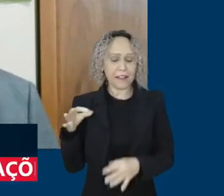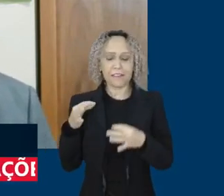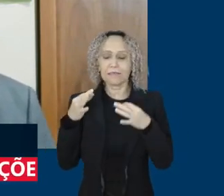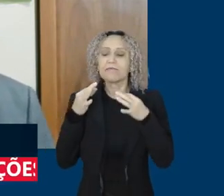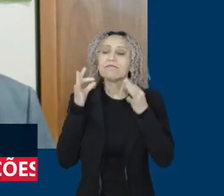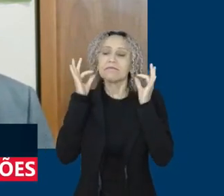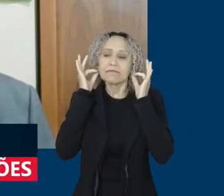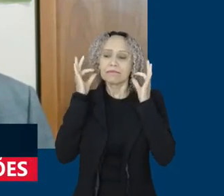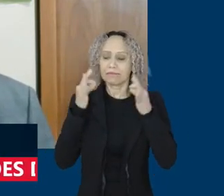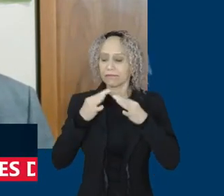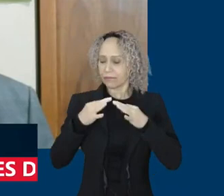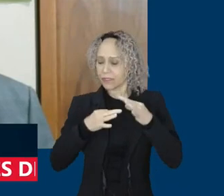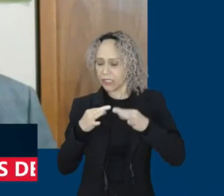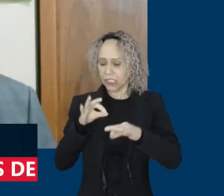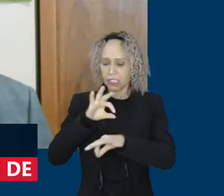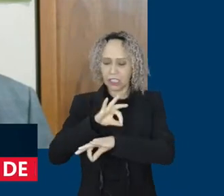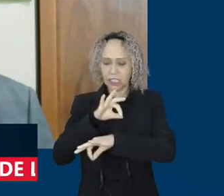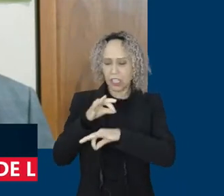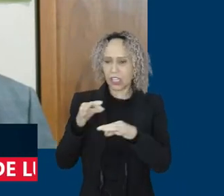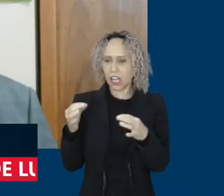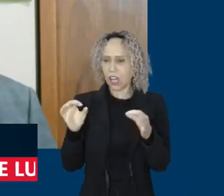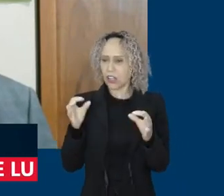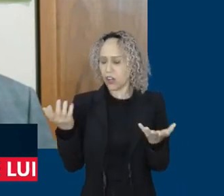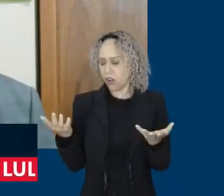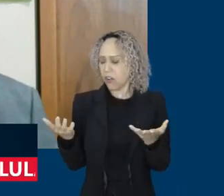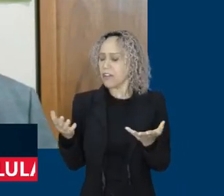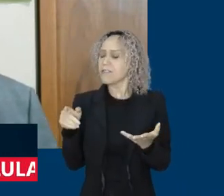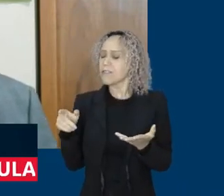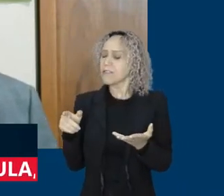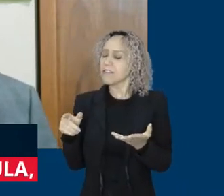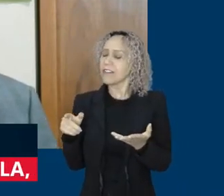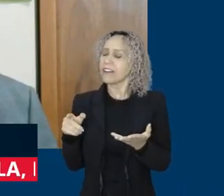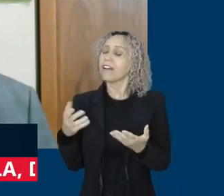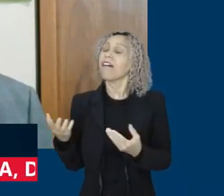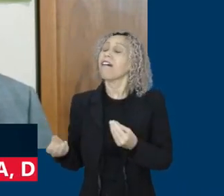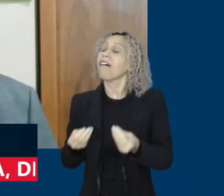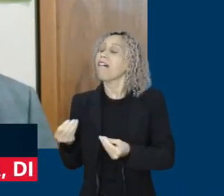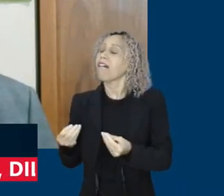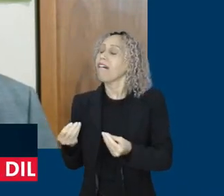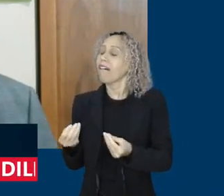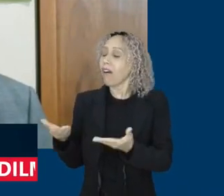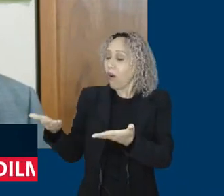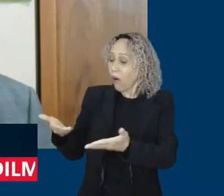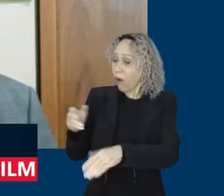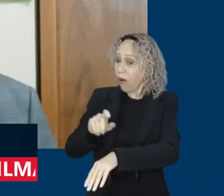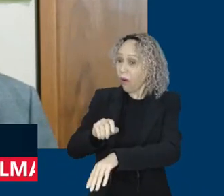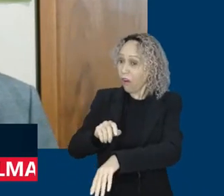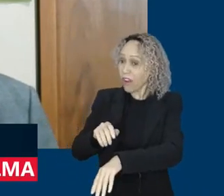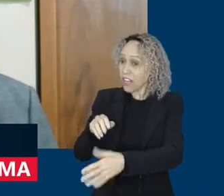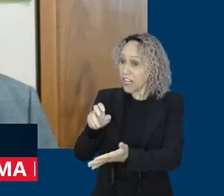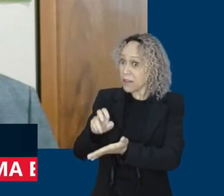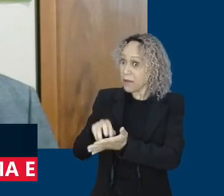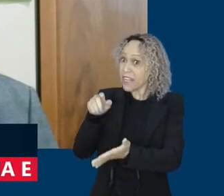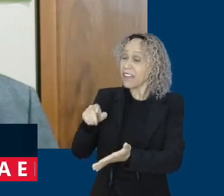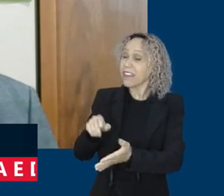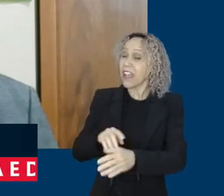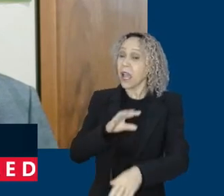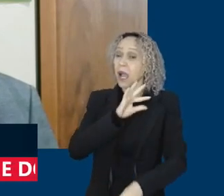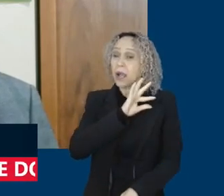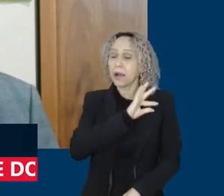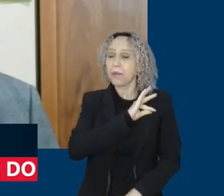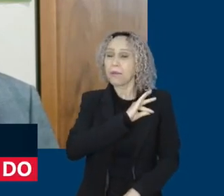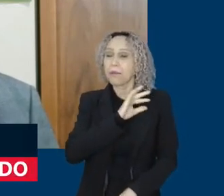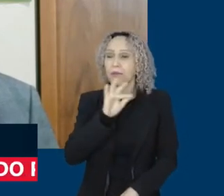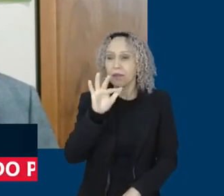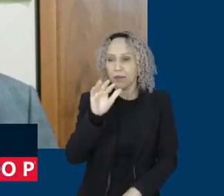com a polícia na casa dele, prendendo o celular, porque o sujeito conseguiu, inclusive, falsificar